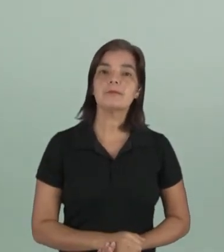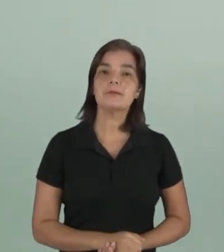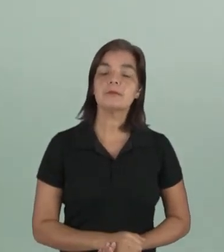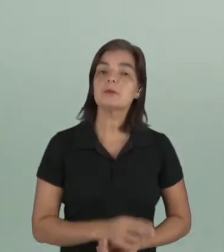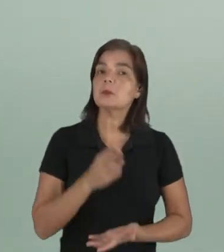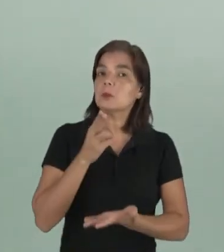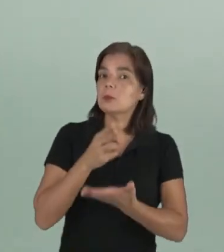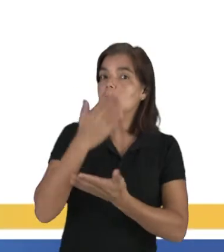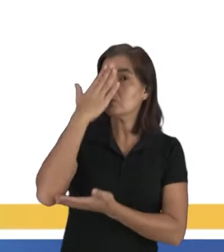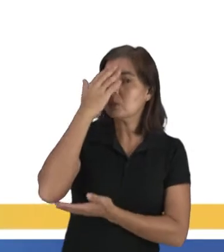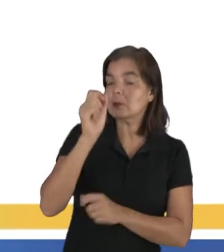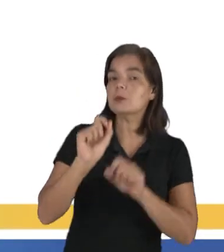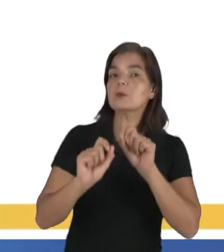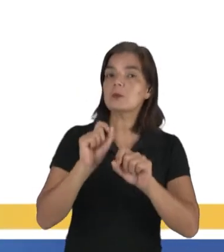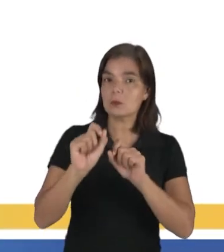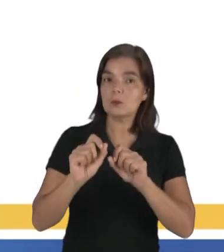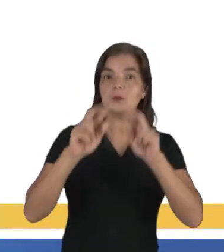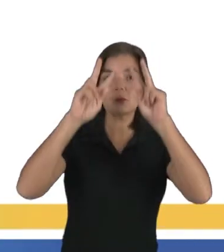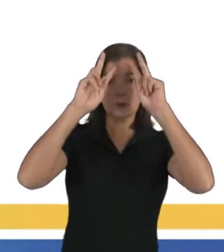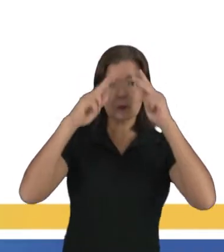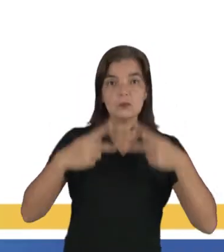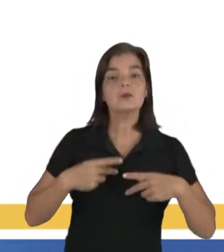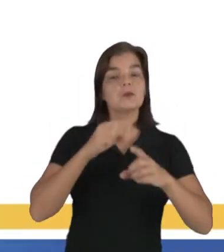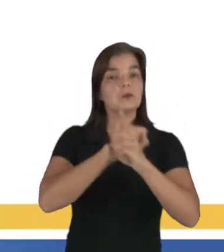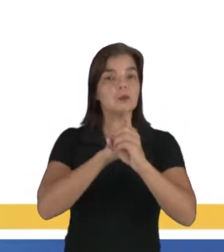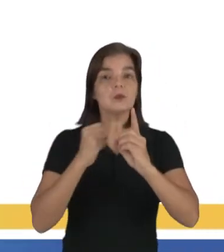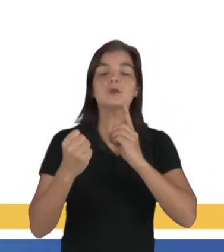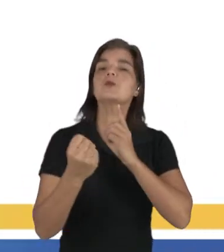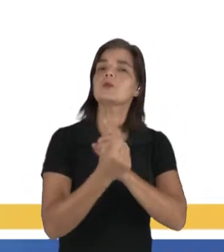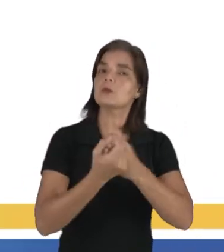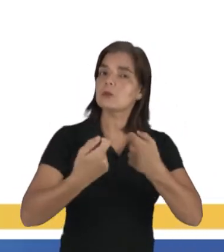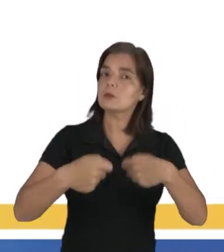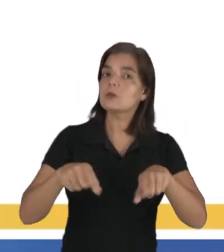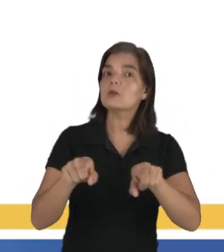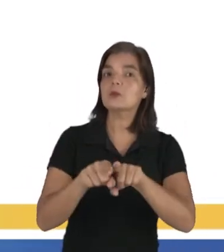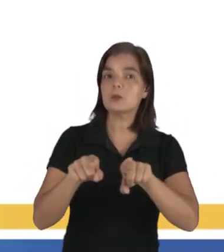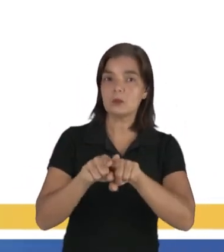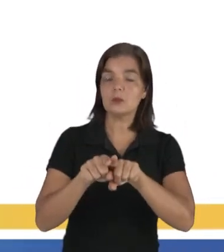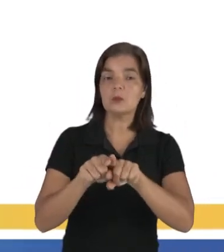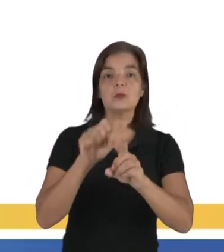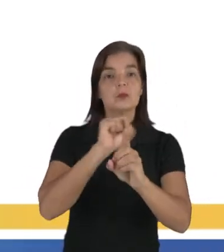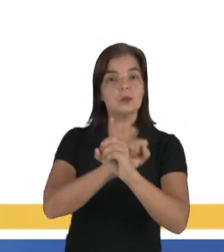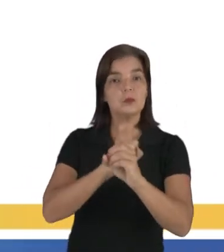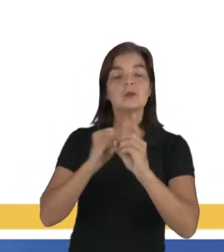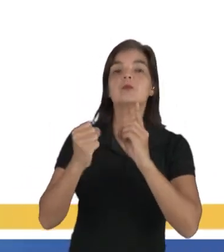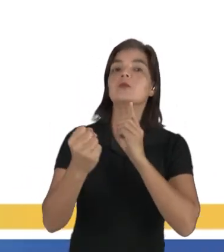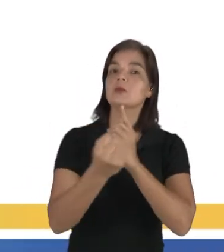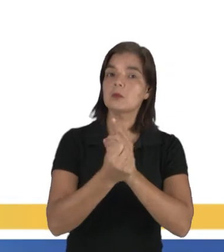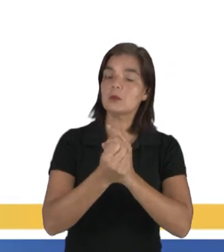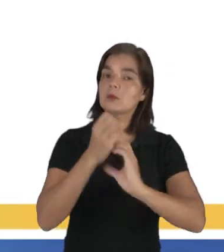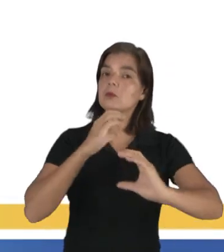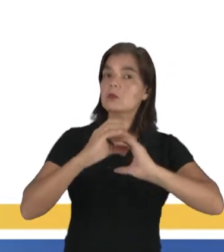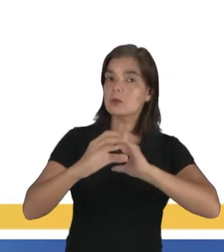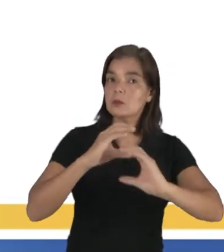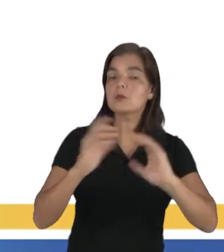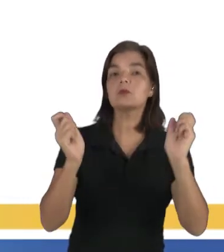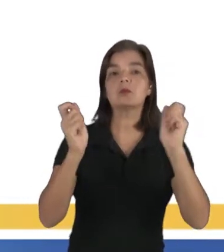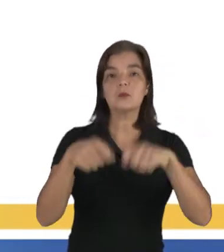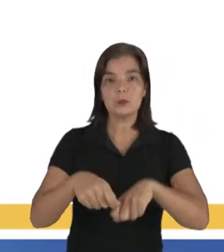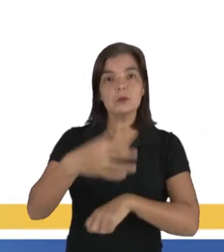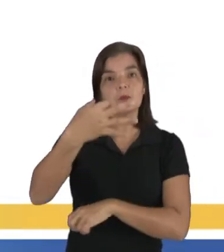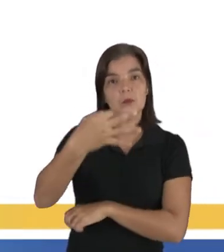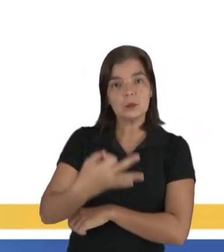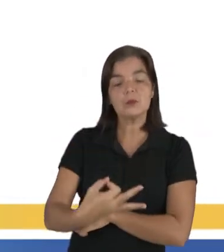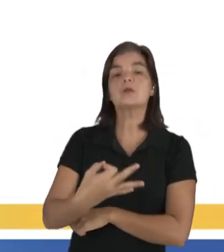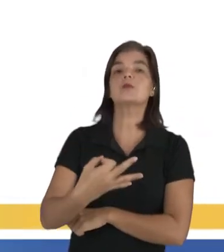Mesmo sabendo que nós somos seres sociais, que nós dependemos de estar em sociedade para que a comunicação possa ser